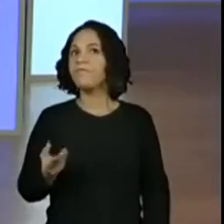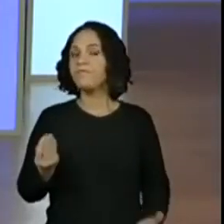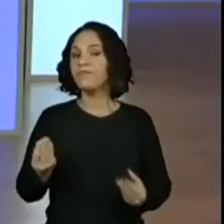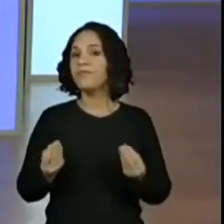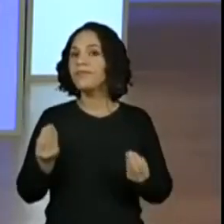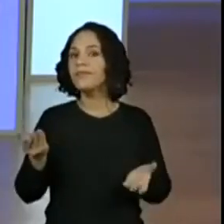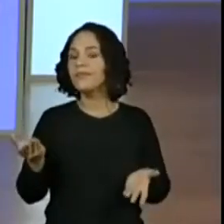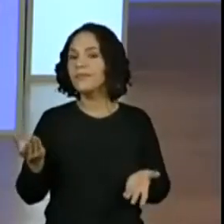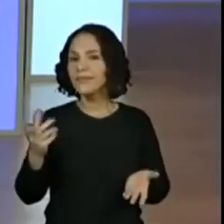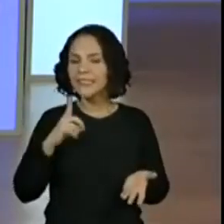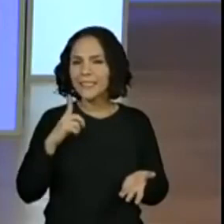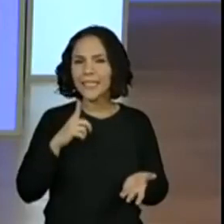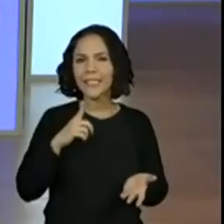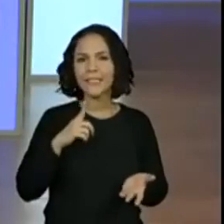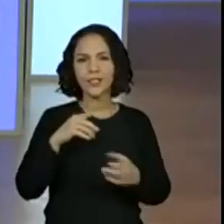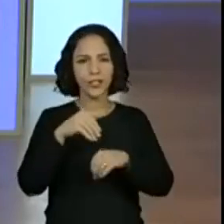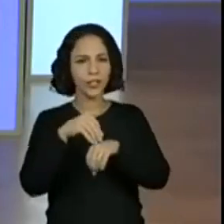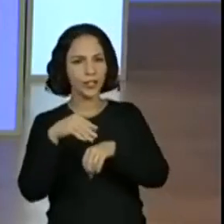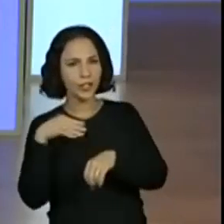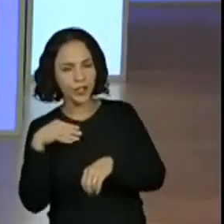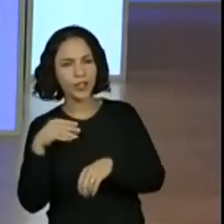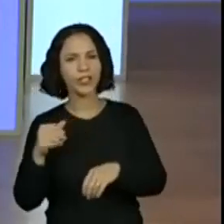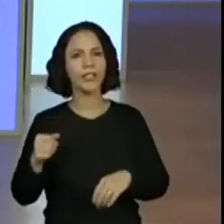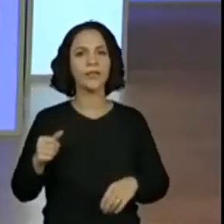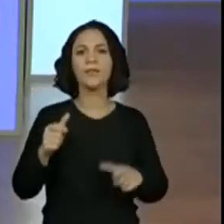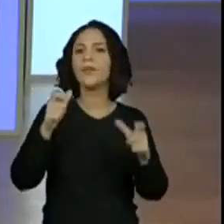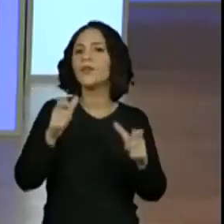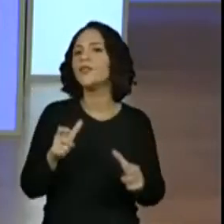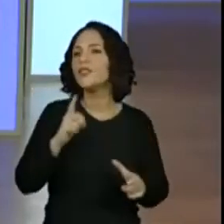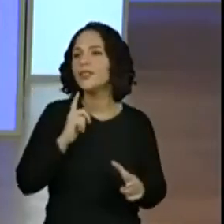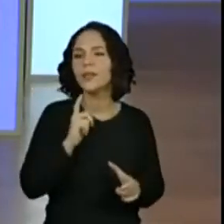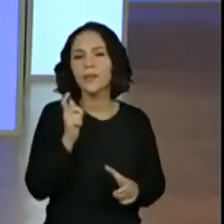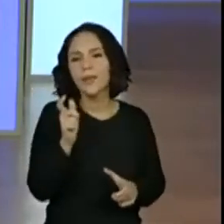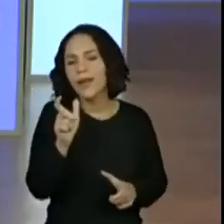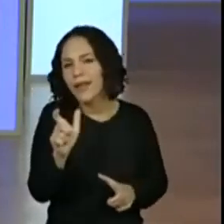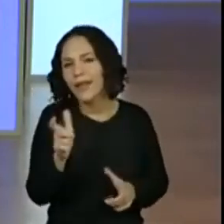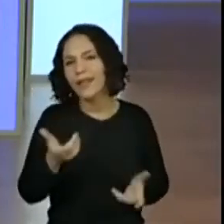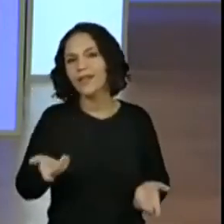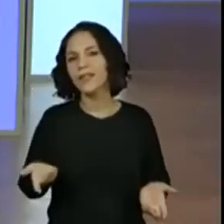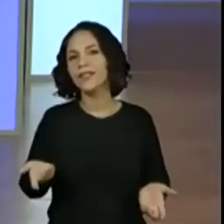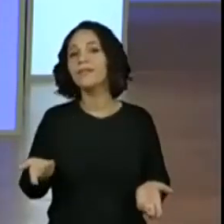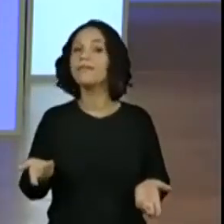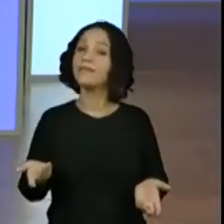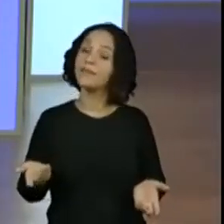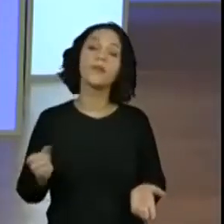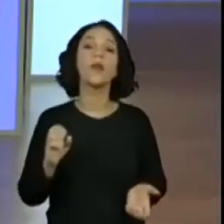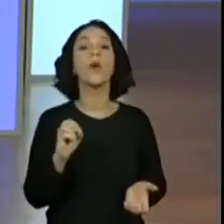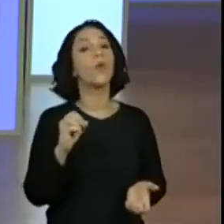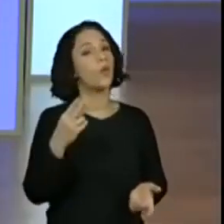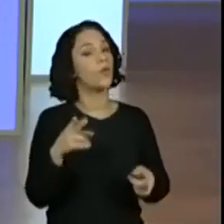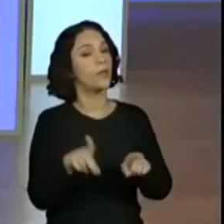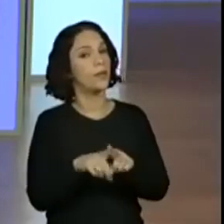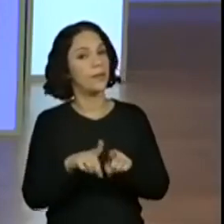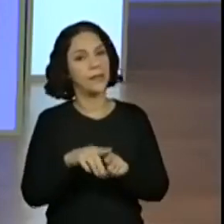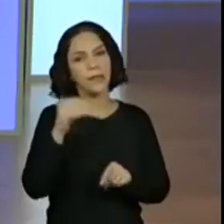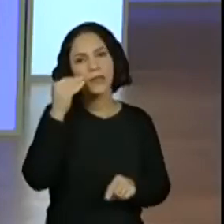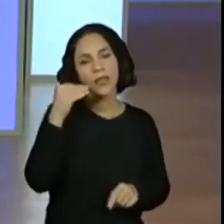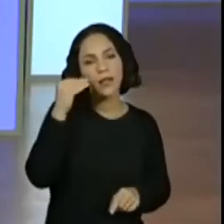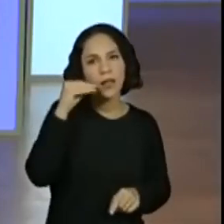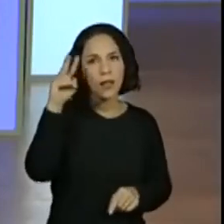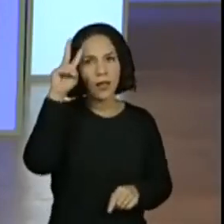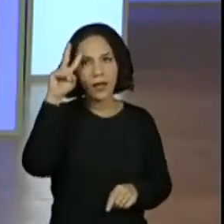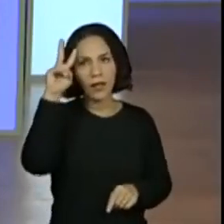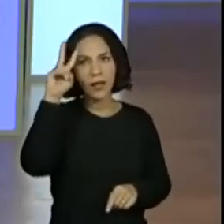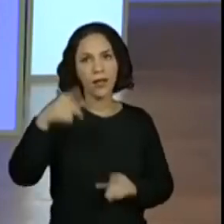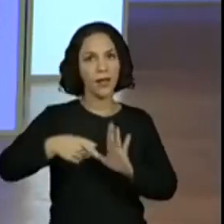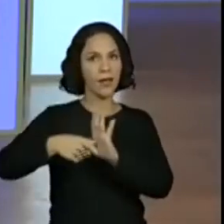Será que eu tenho alguma referência? Será que... Aonde eu posso? Ou tentar lembrar alguma coisa que vocês